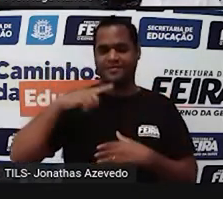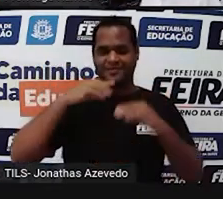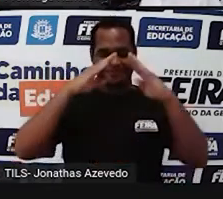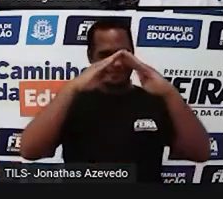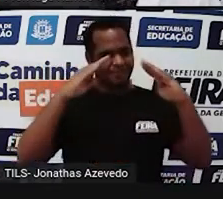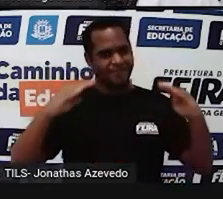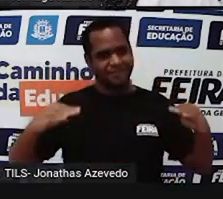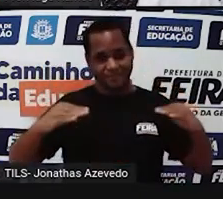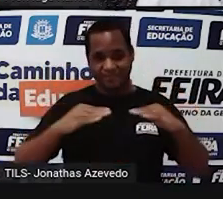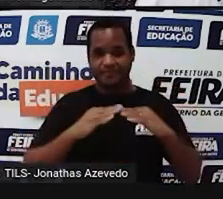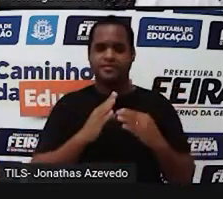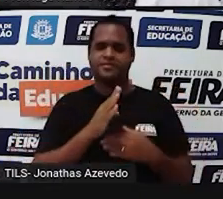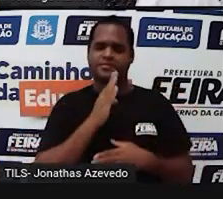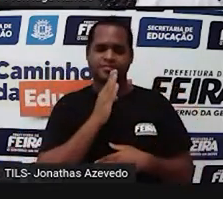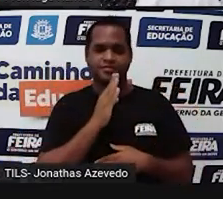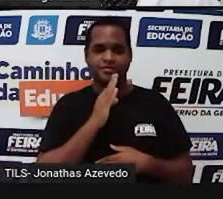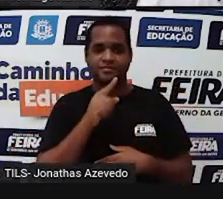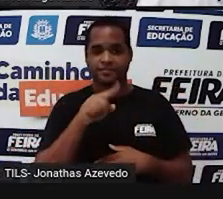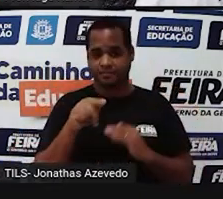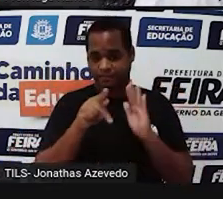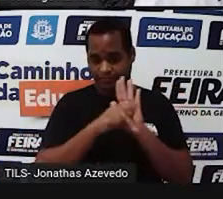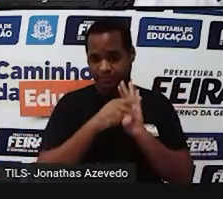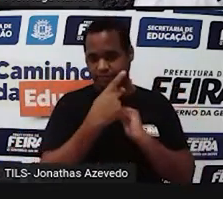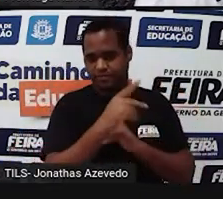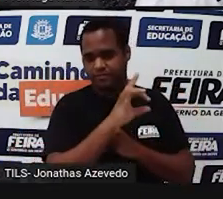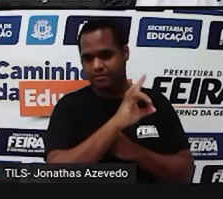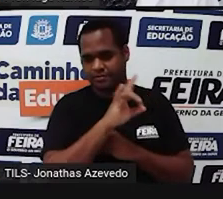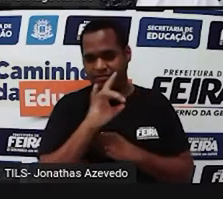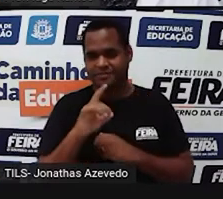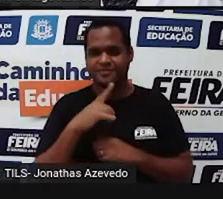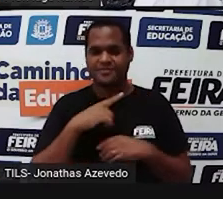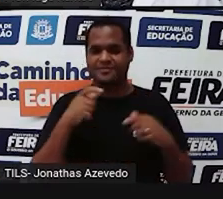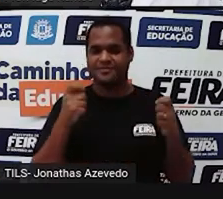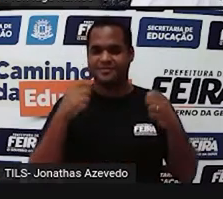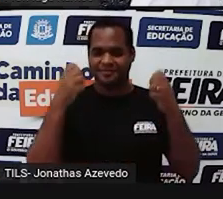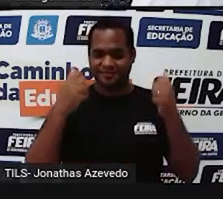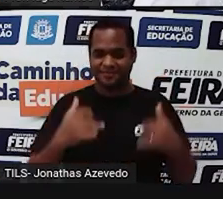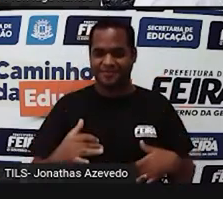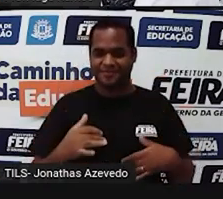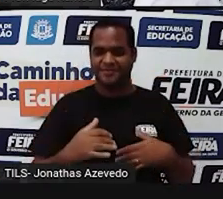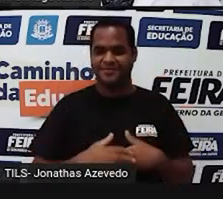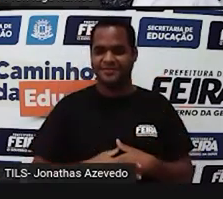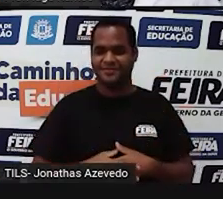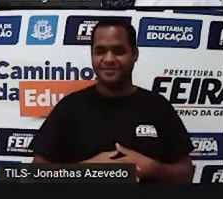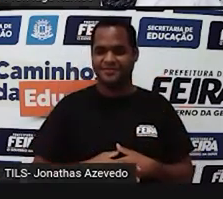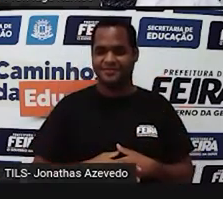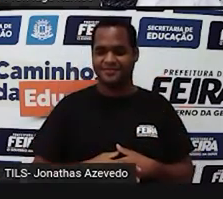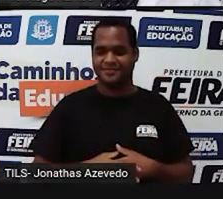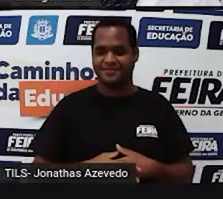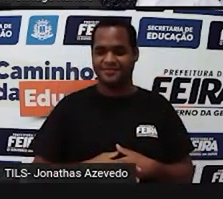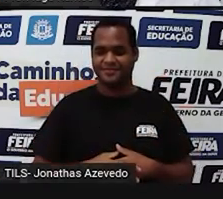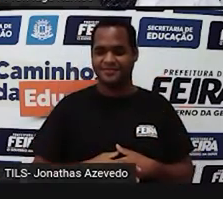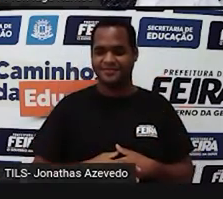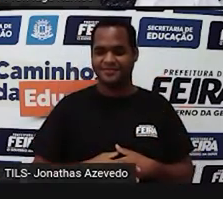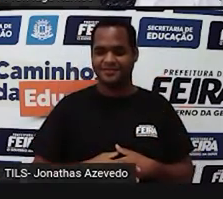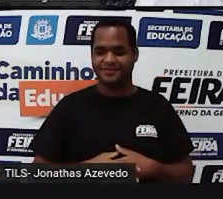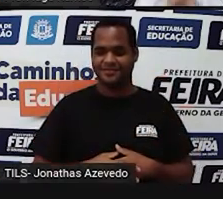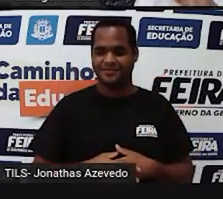E elas, por si só, já são uma imensa contribuição para a matemática.